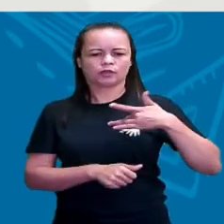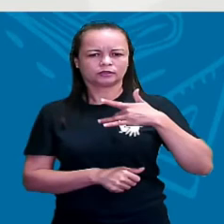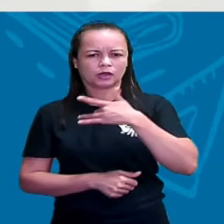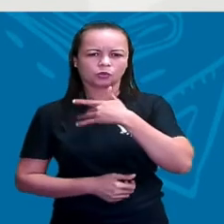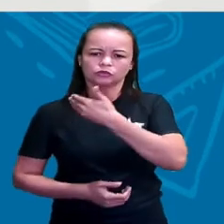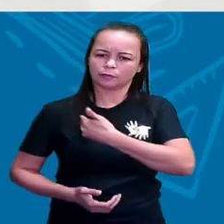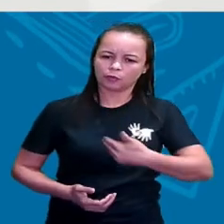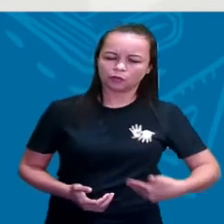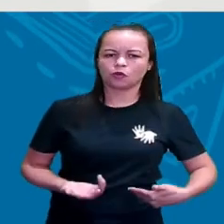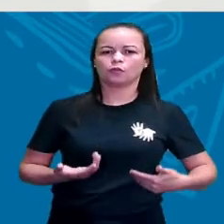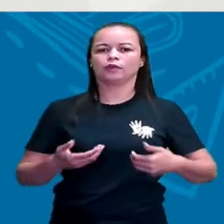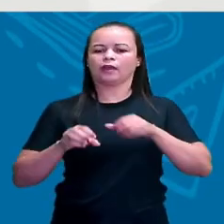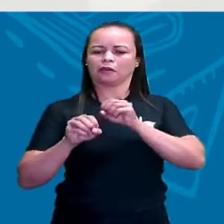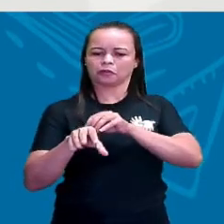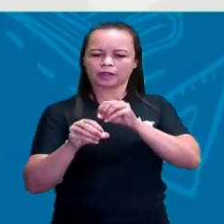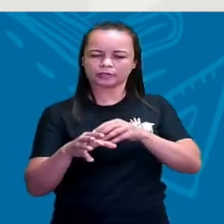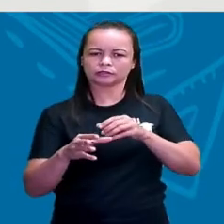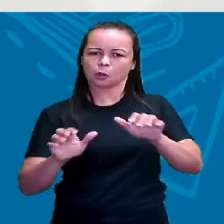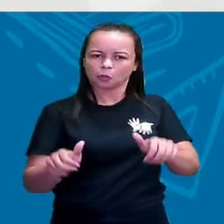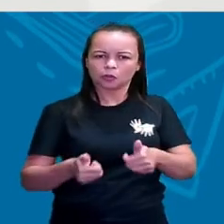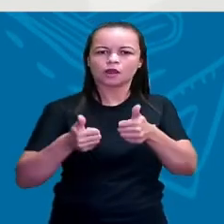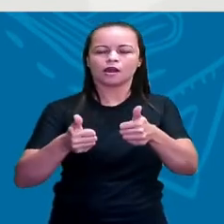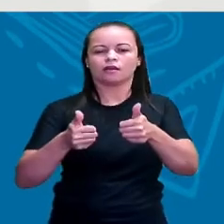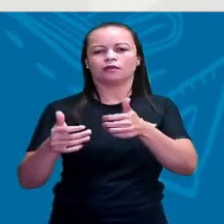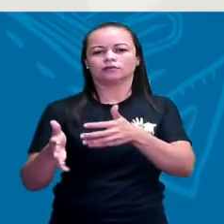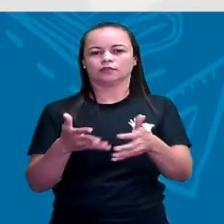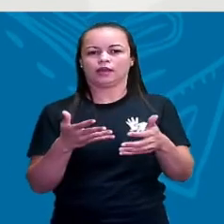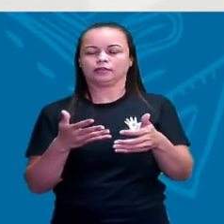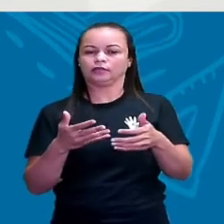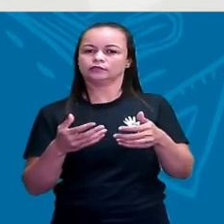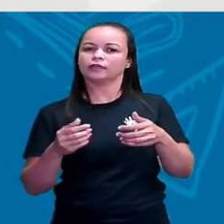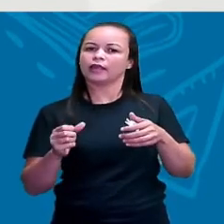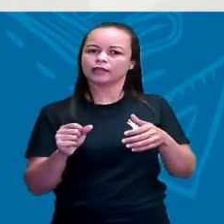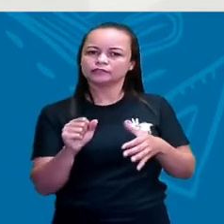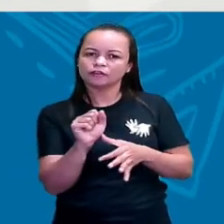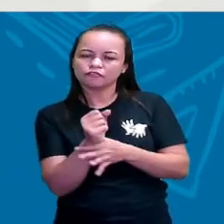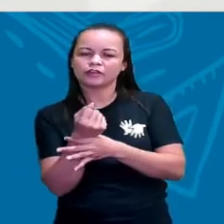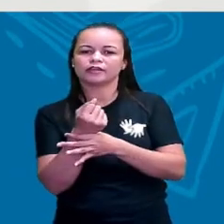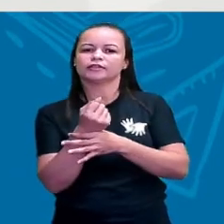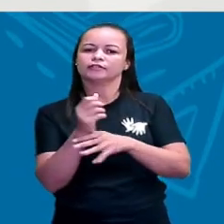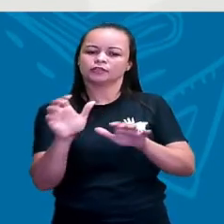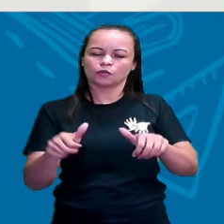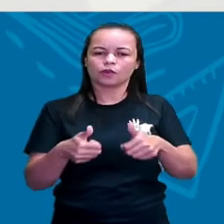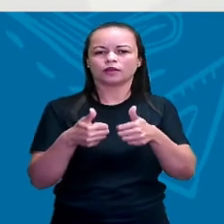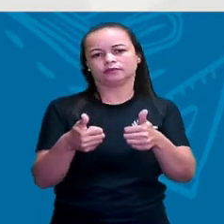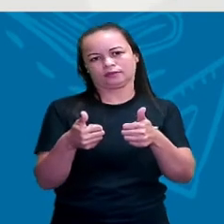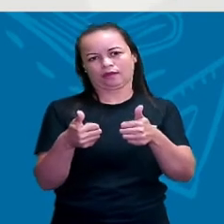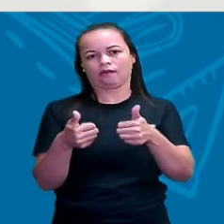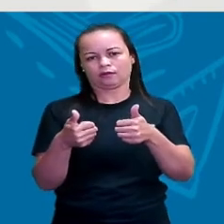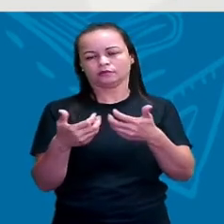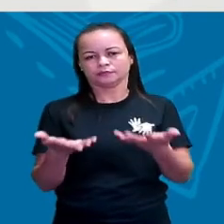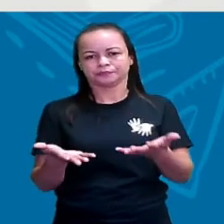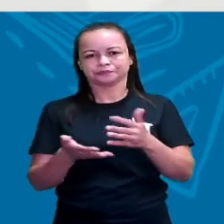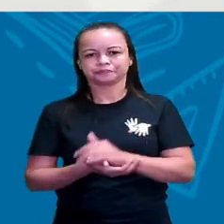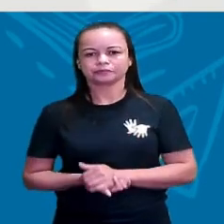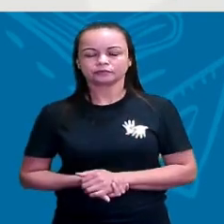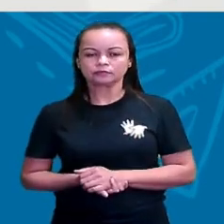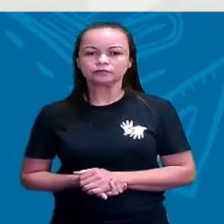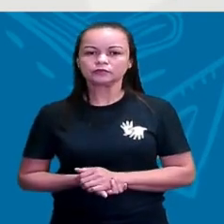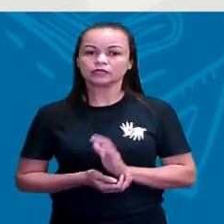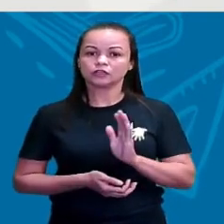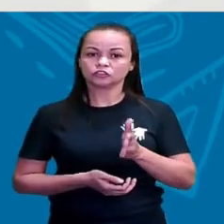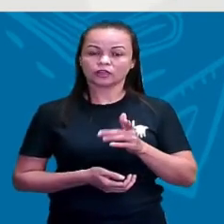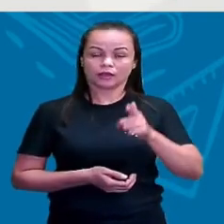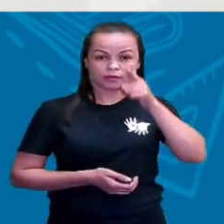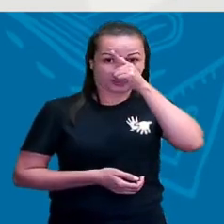direito à educação de qualidade. Têm o direito à defesa de qualidade, teoricamente falando. E já na Grécia Antiga, não.